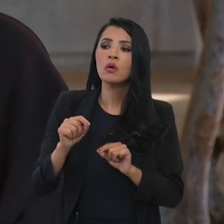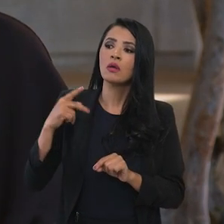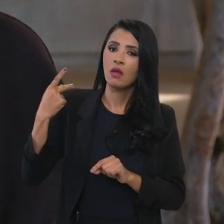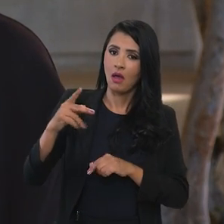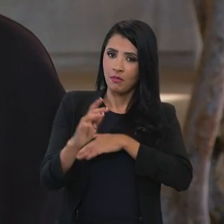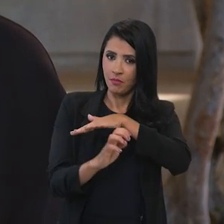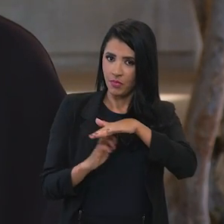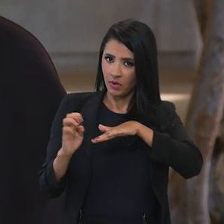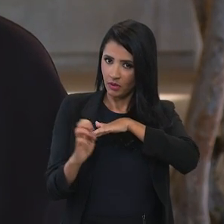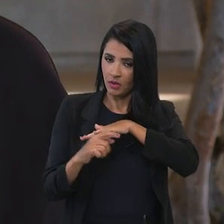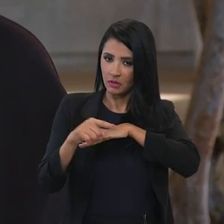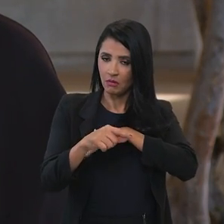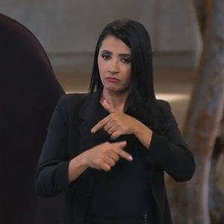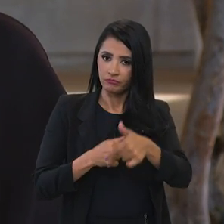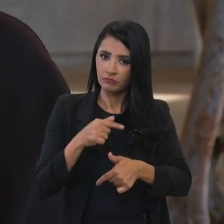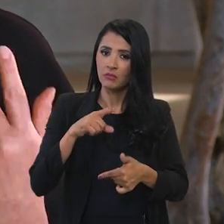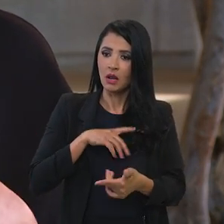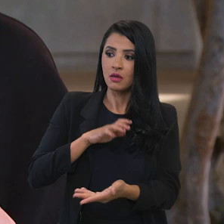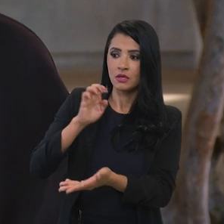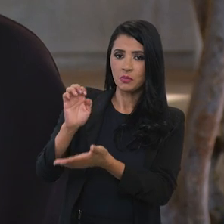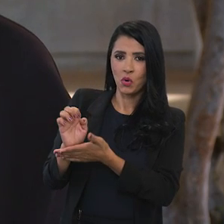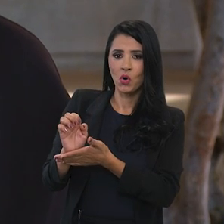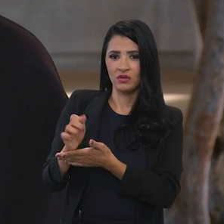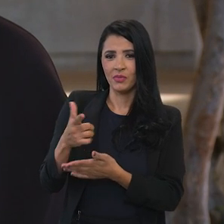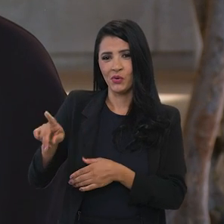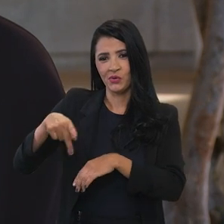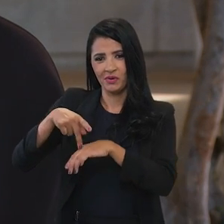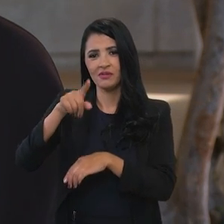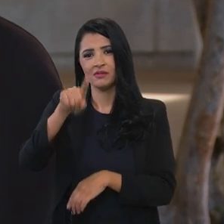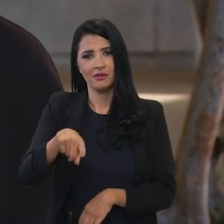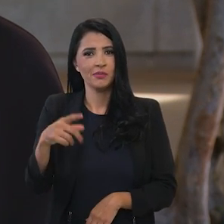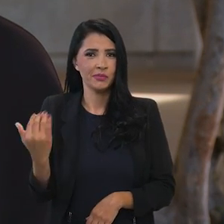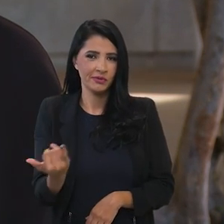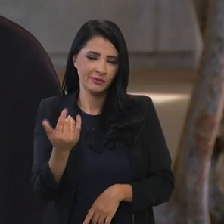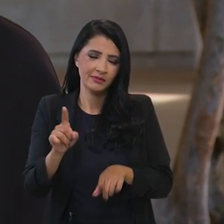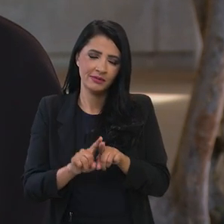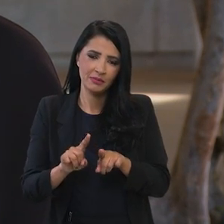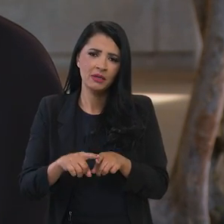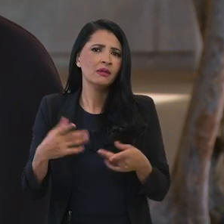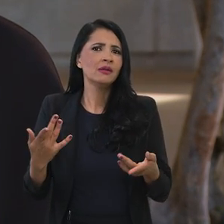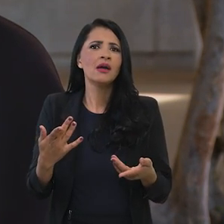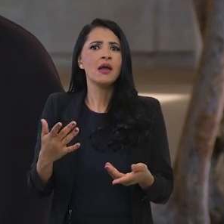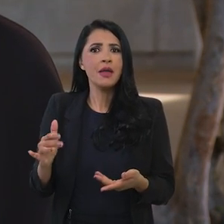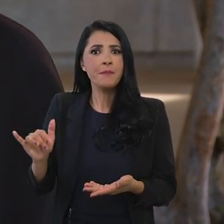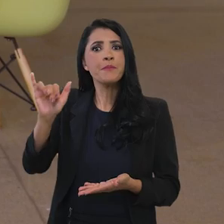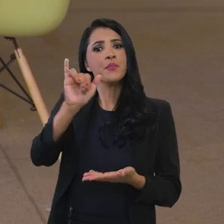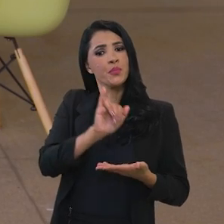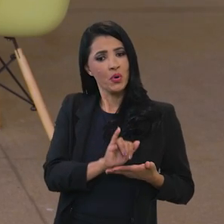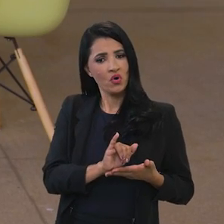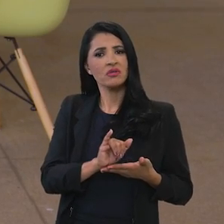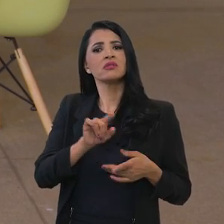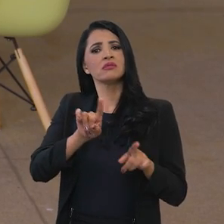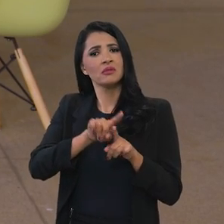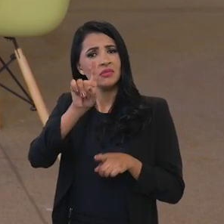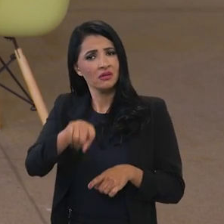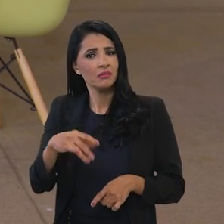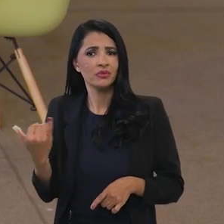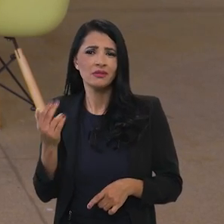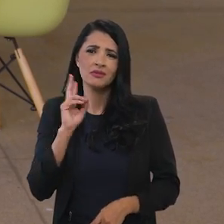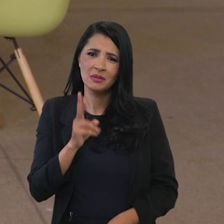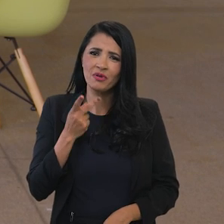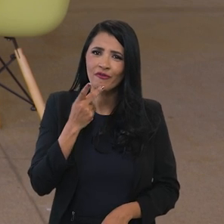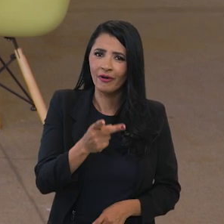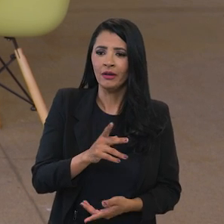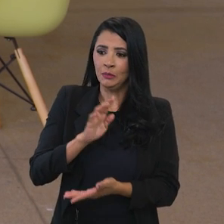exporta isso é algo que é realmente importante e a importação também é relevante Carol com frequência a gente fala de exportações mas as